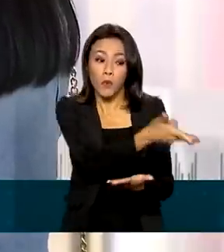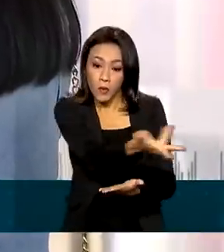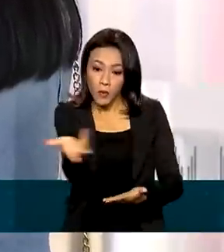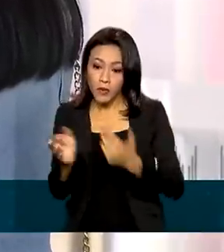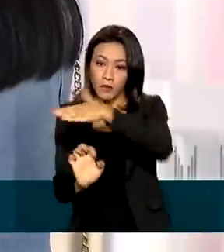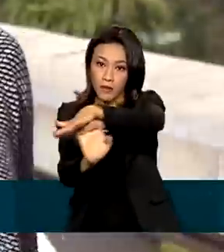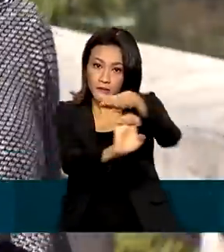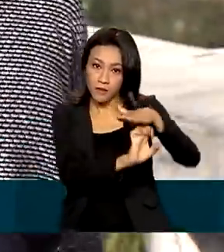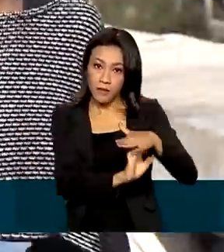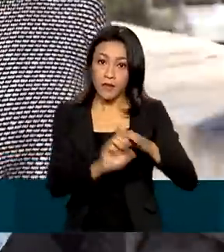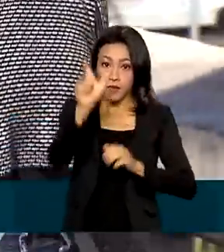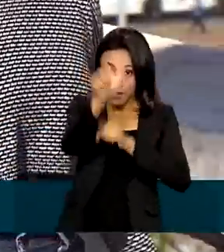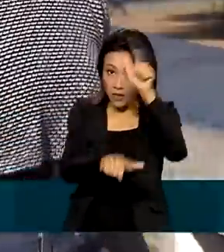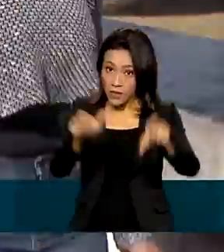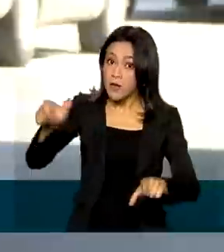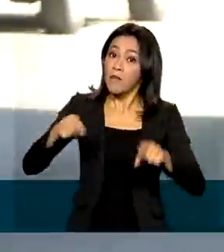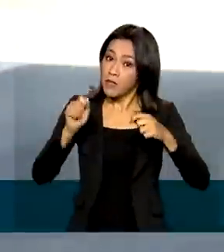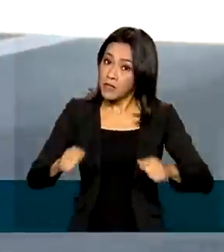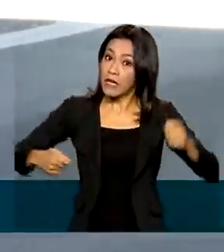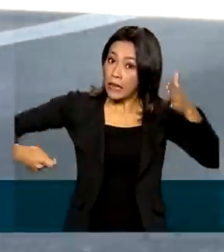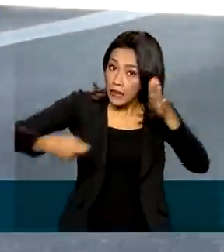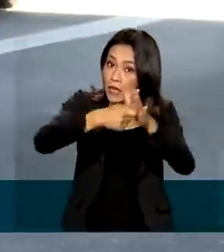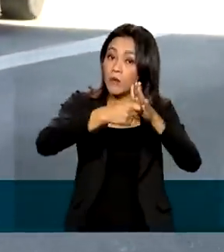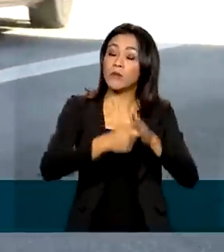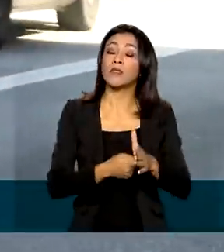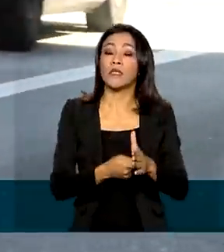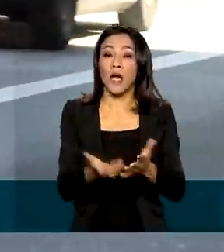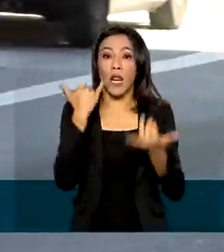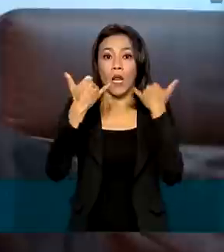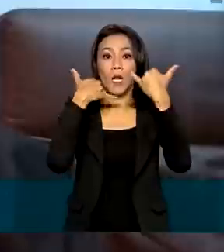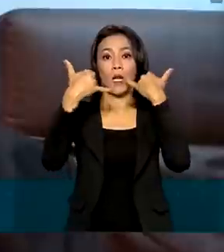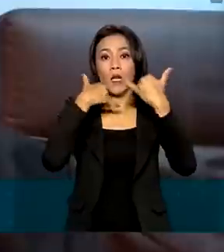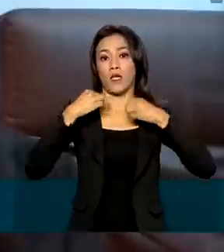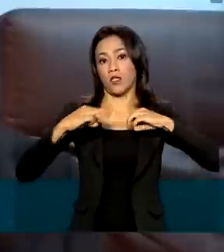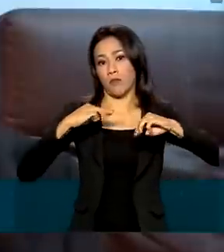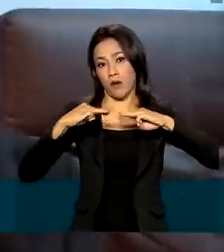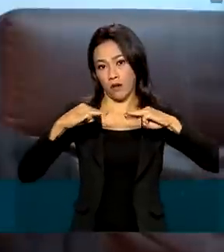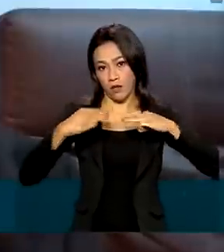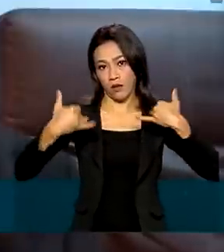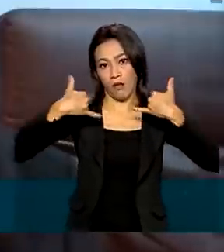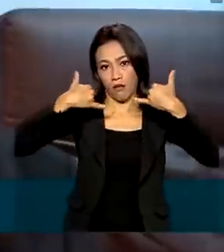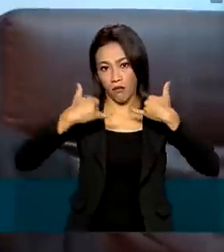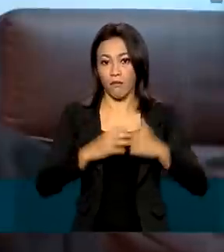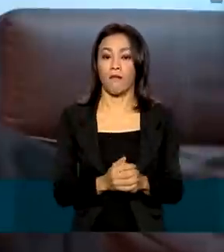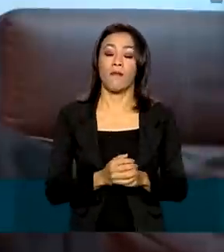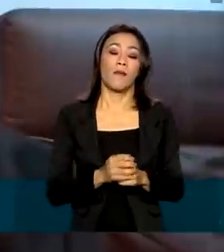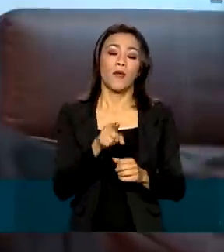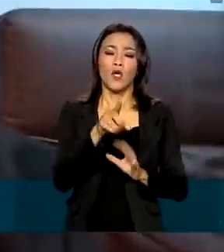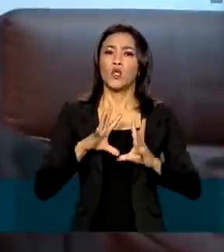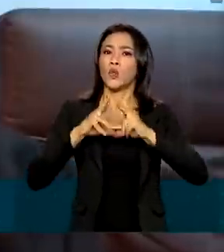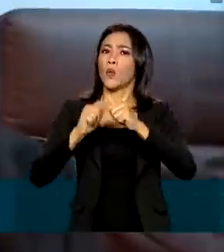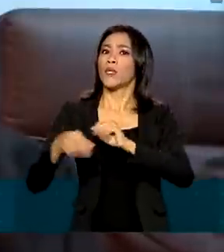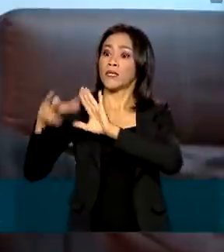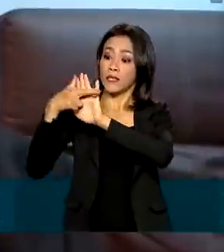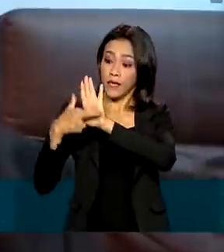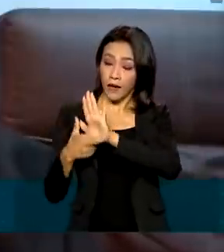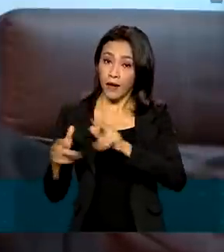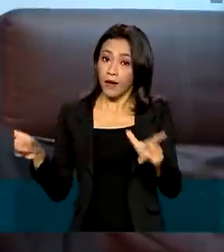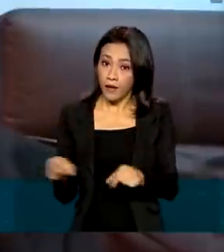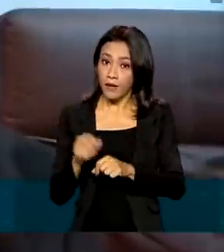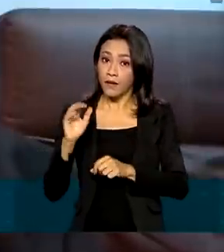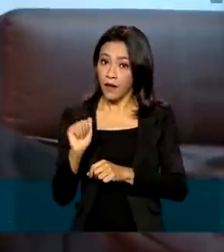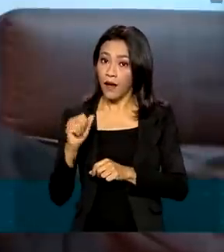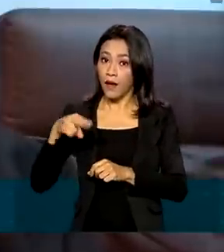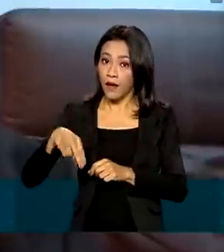ao consumidor denunciar as ligações abusivas de telemarketing. Todas as medidas que a Anatel adotou, se descumpridas,